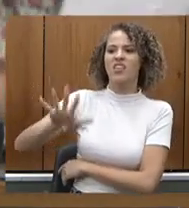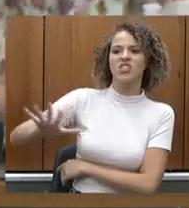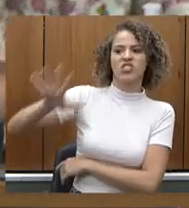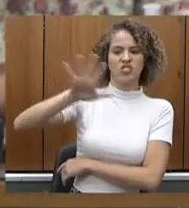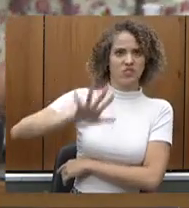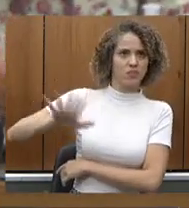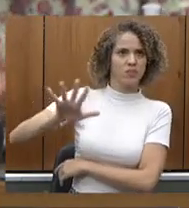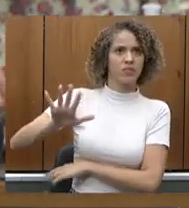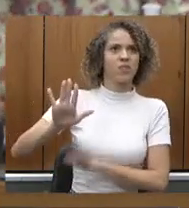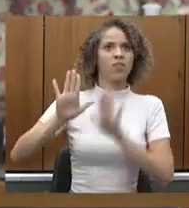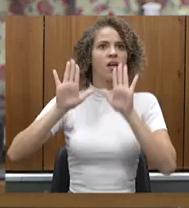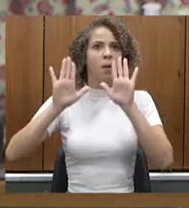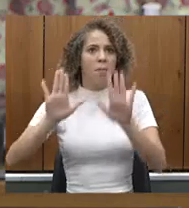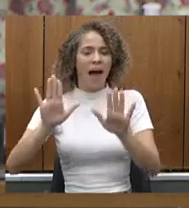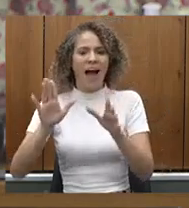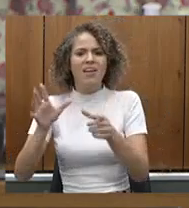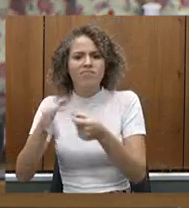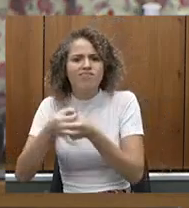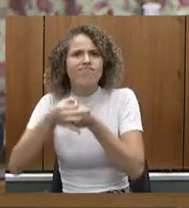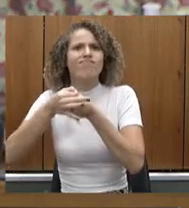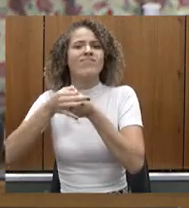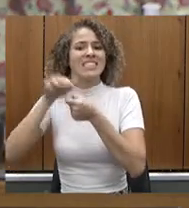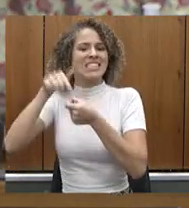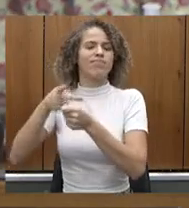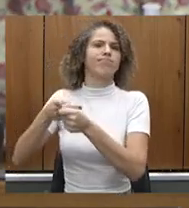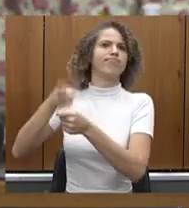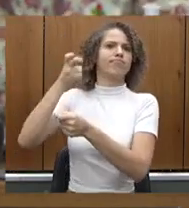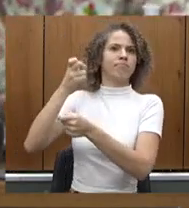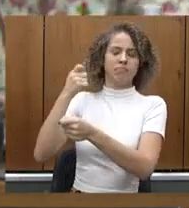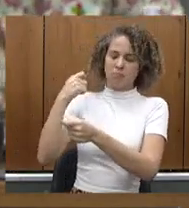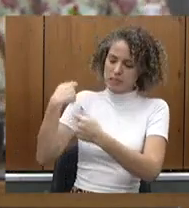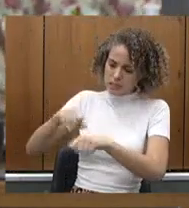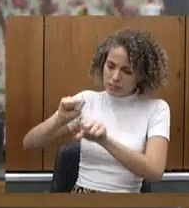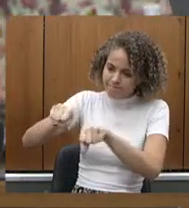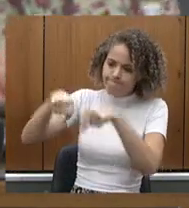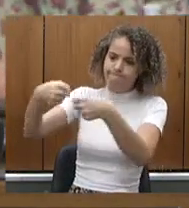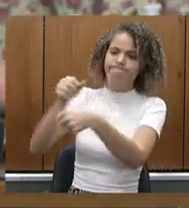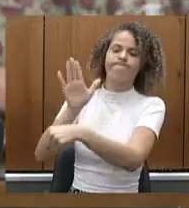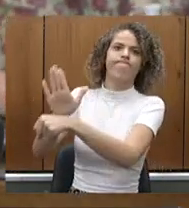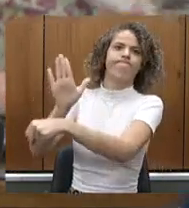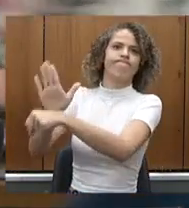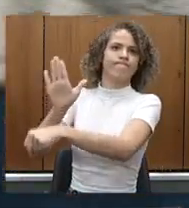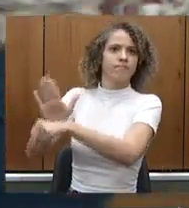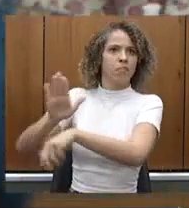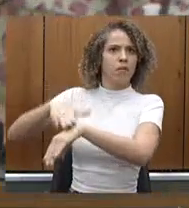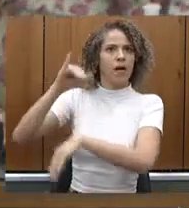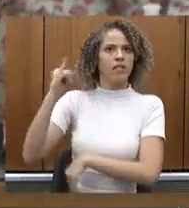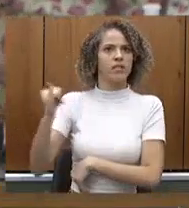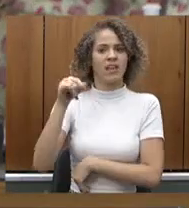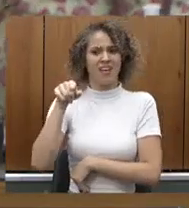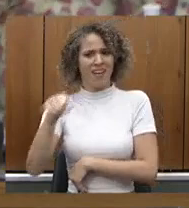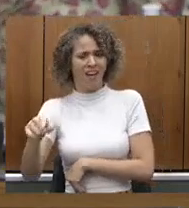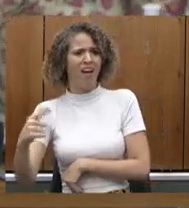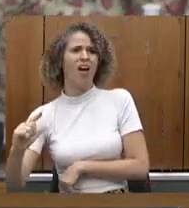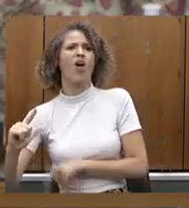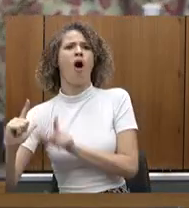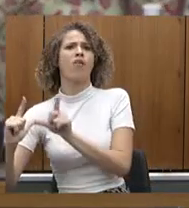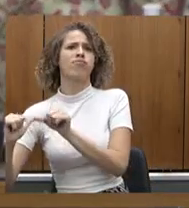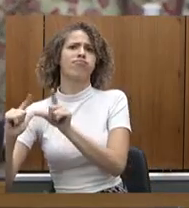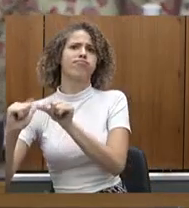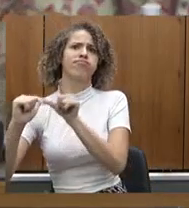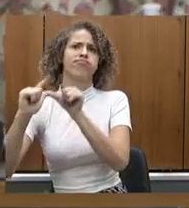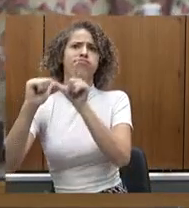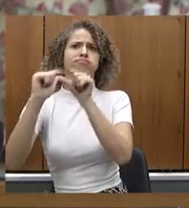as micro regiões são muito importantes esse fortalecimento porque as pessoas não querem viajar para fazer um